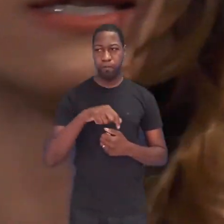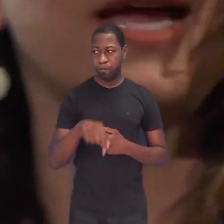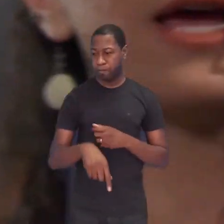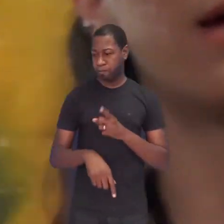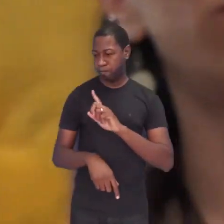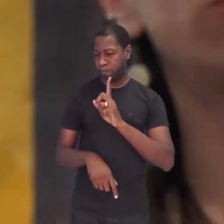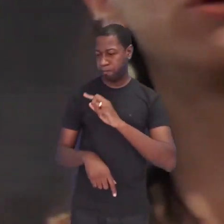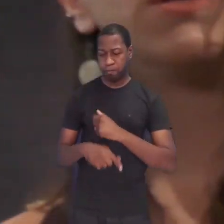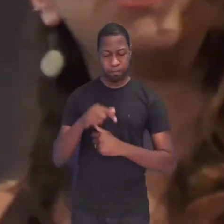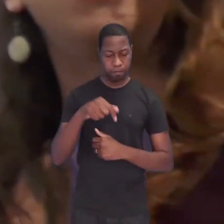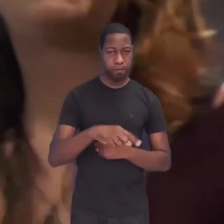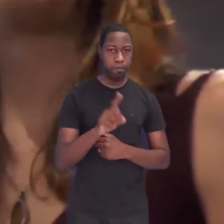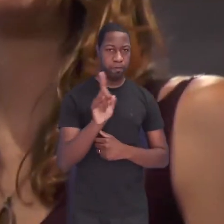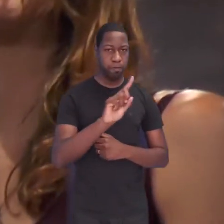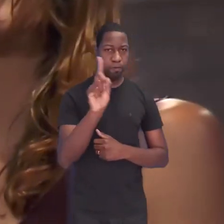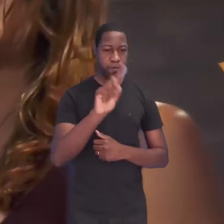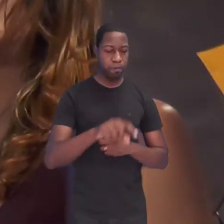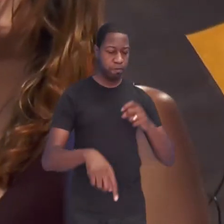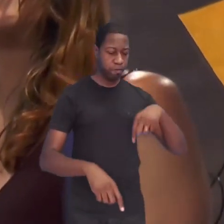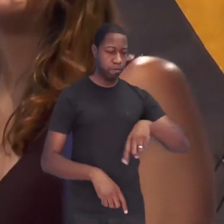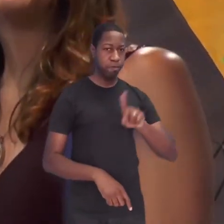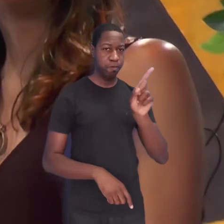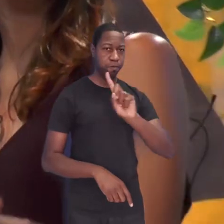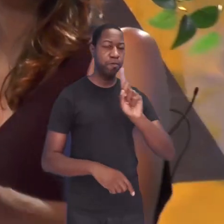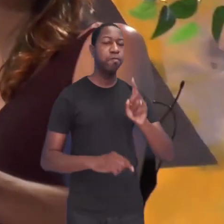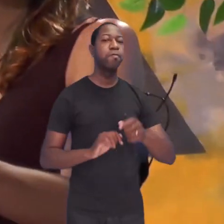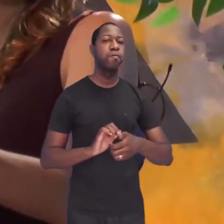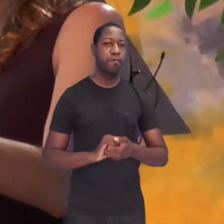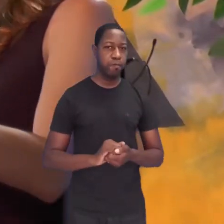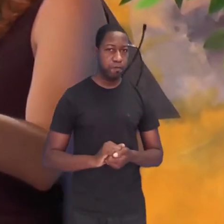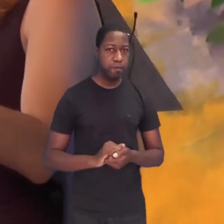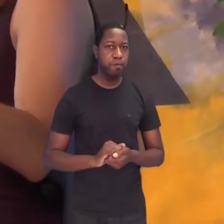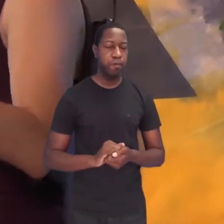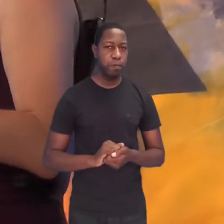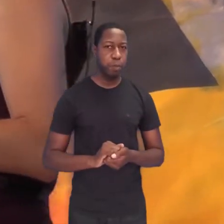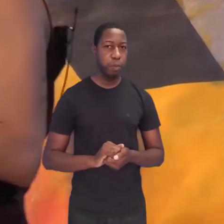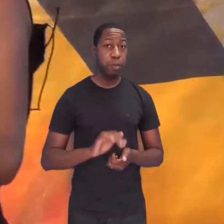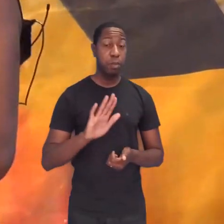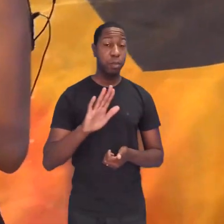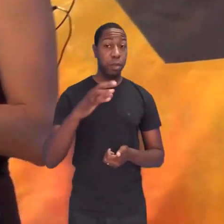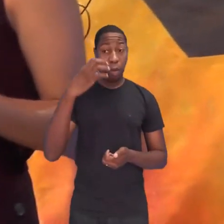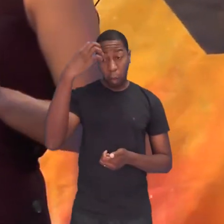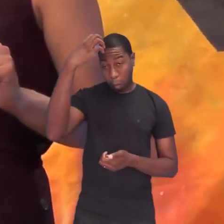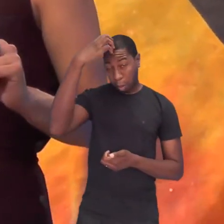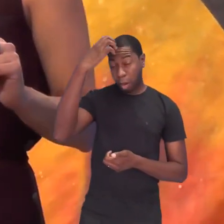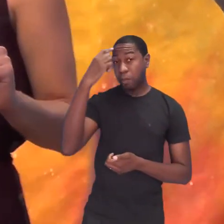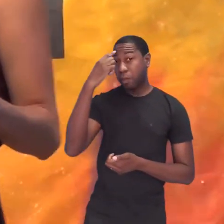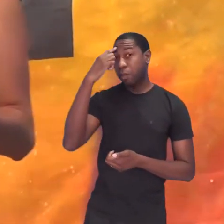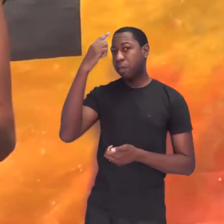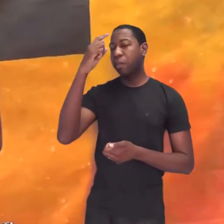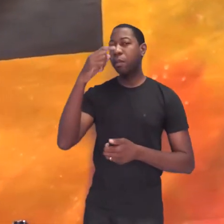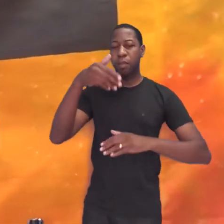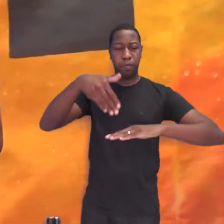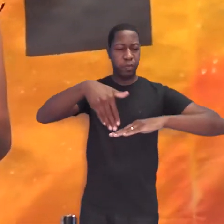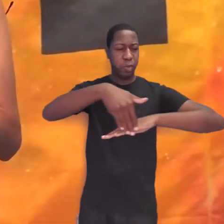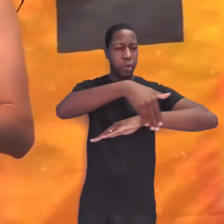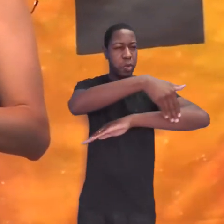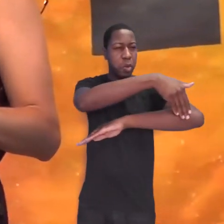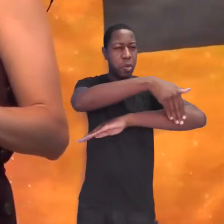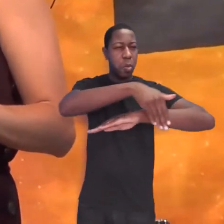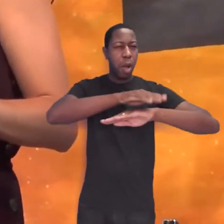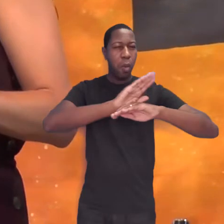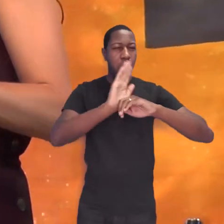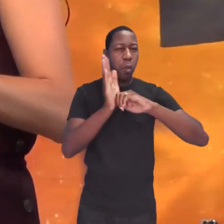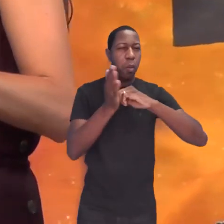no seu castelo, ele pensou que ainda tinha uma rua escondida, a qual ele ainda não tinha